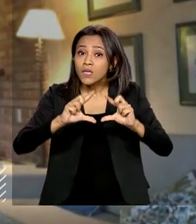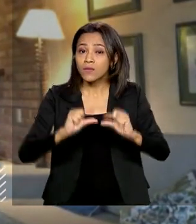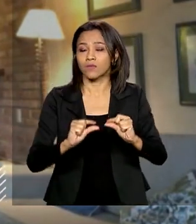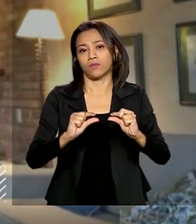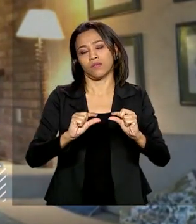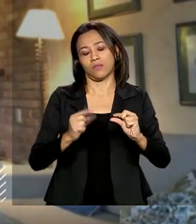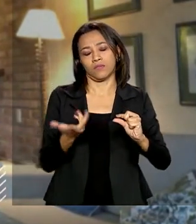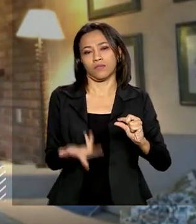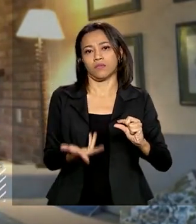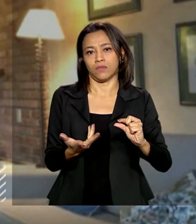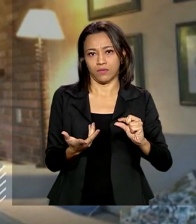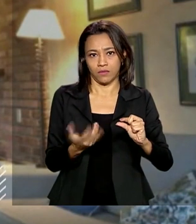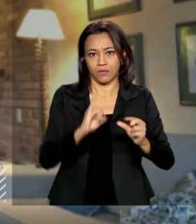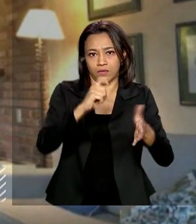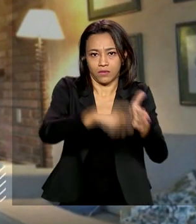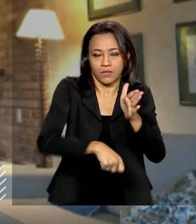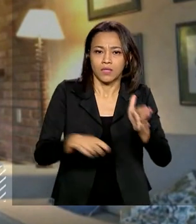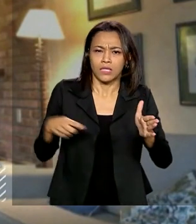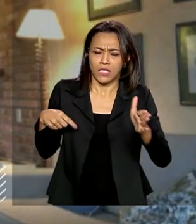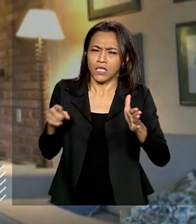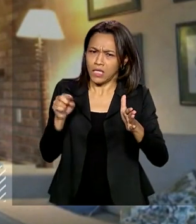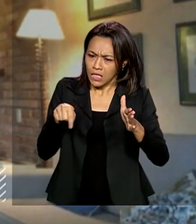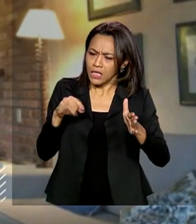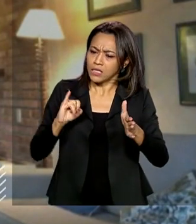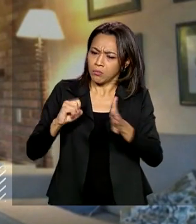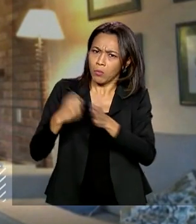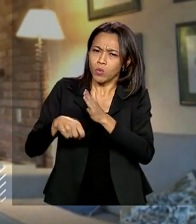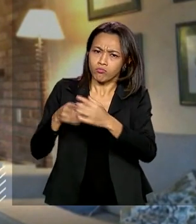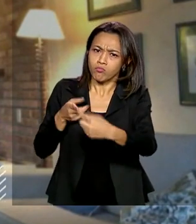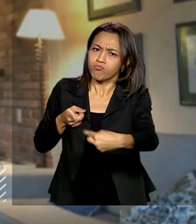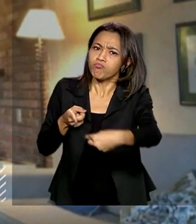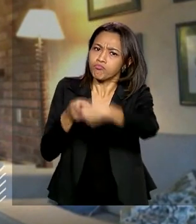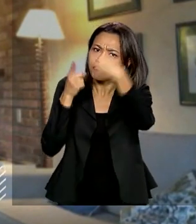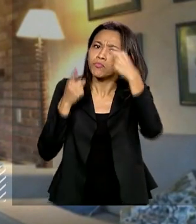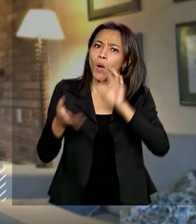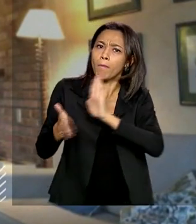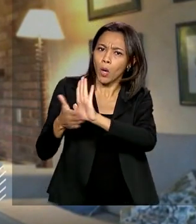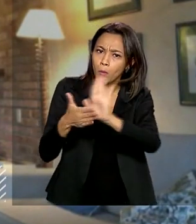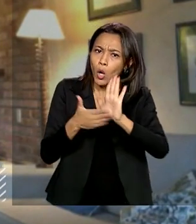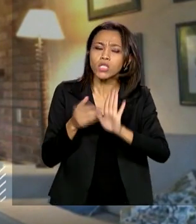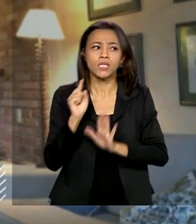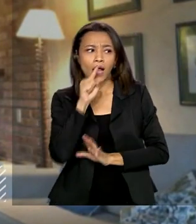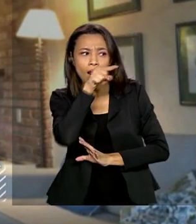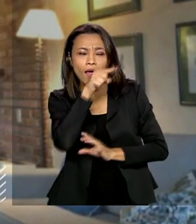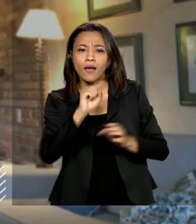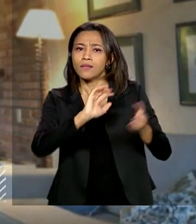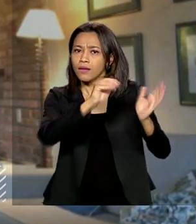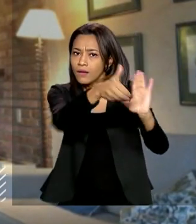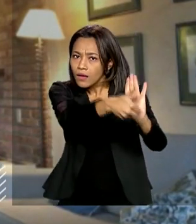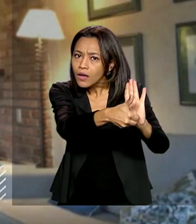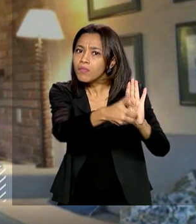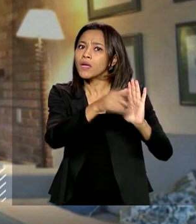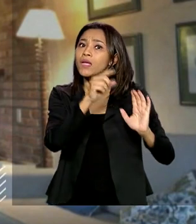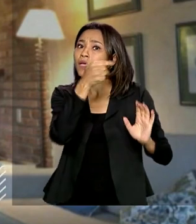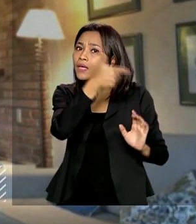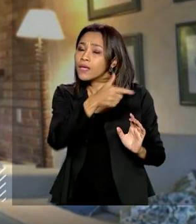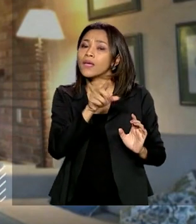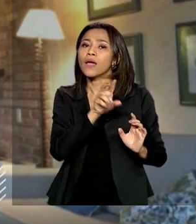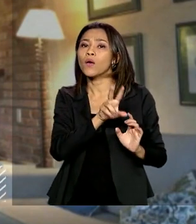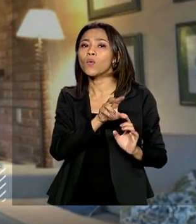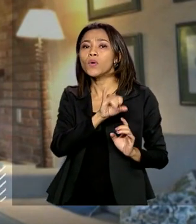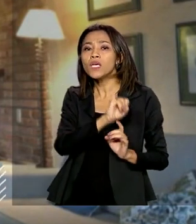e ele entra, é compatível com a proposta que corre na Câmara de um IVA, que é imposto de valor